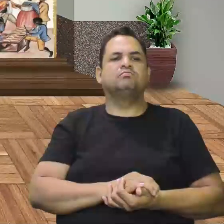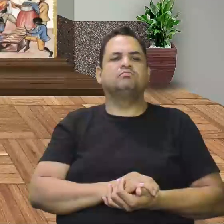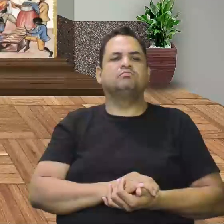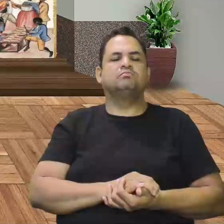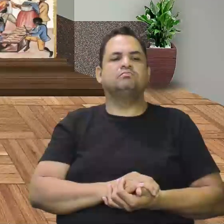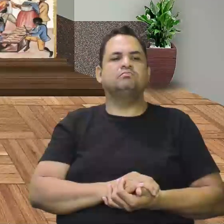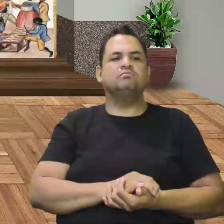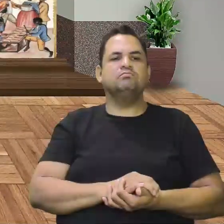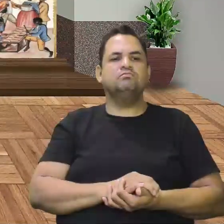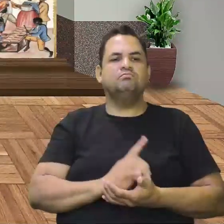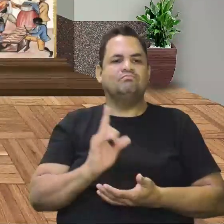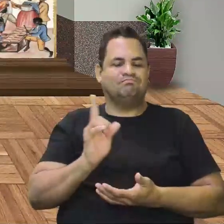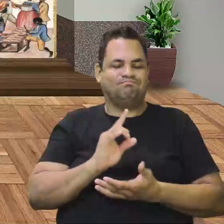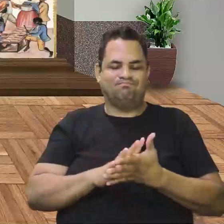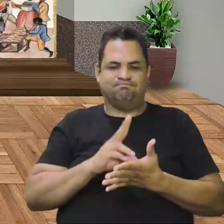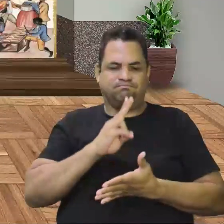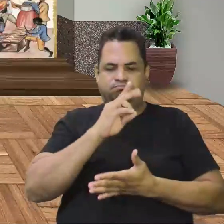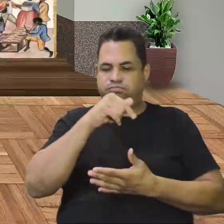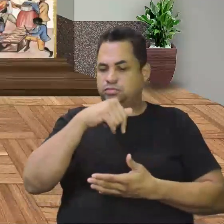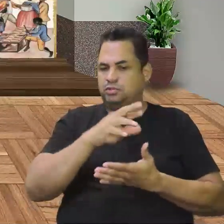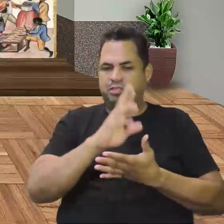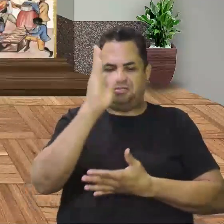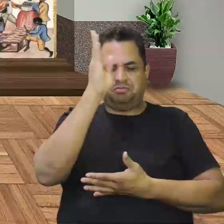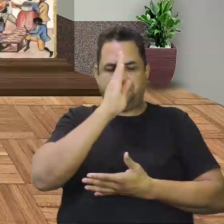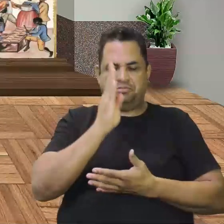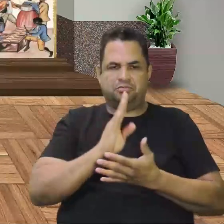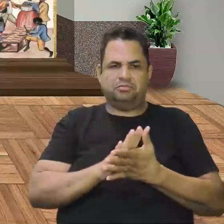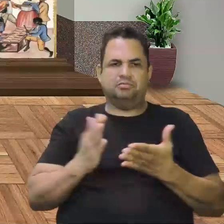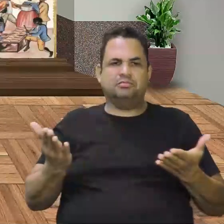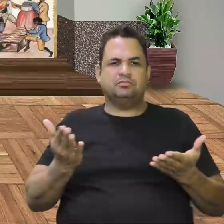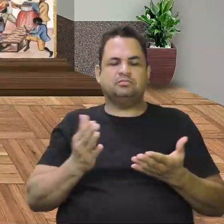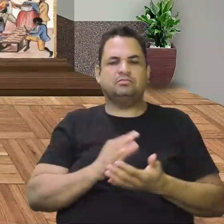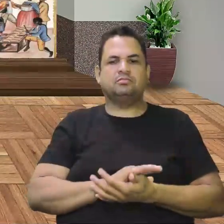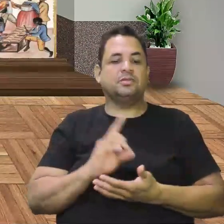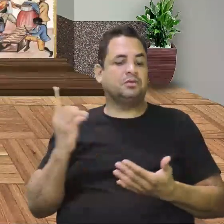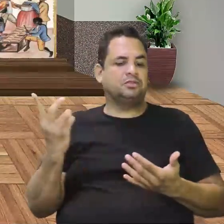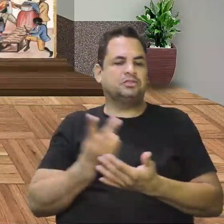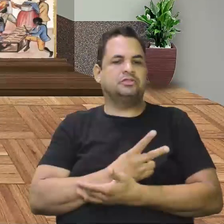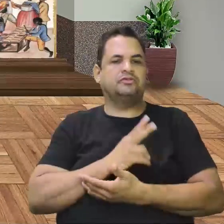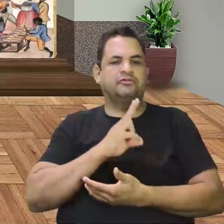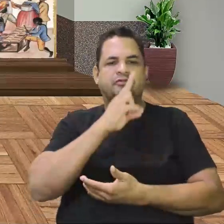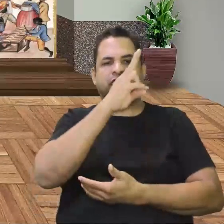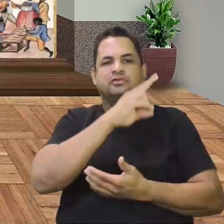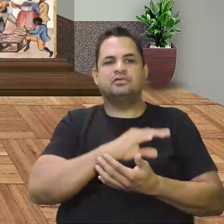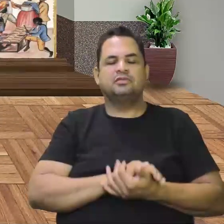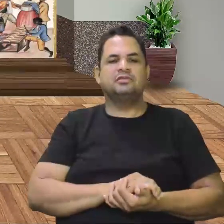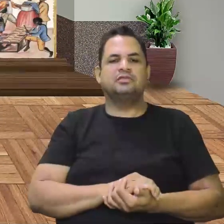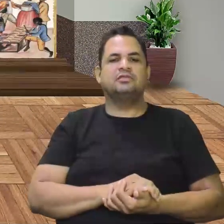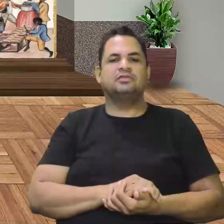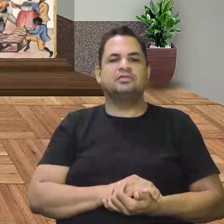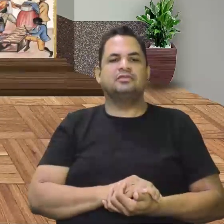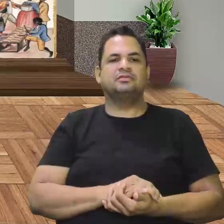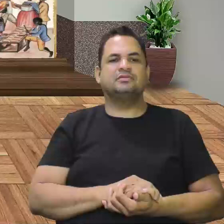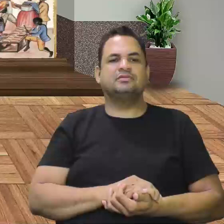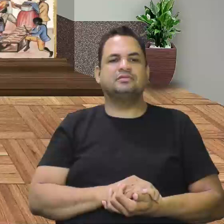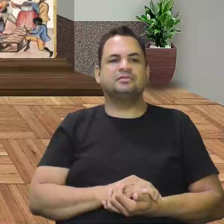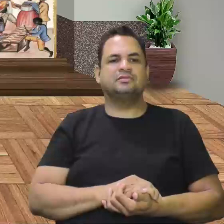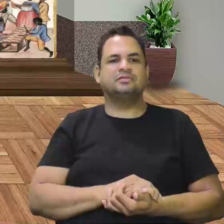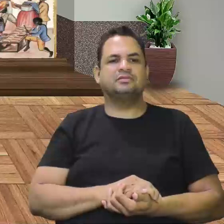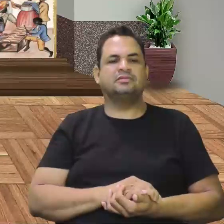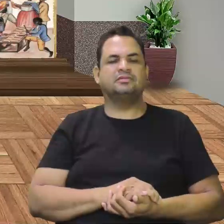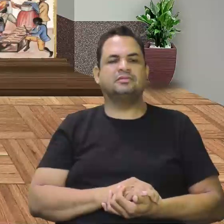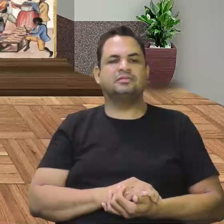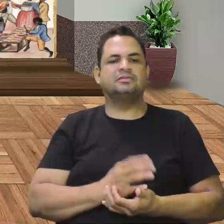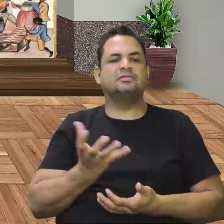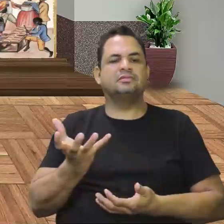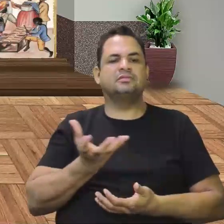Mas não foi tão forte como no Brasil. Não se deu tão forte como no Brasil. Essa miscigenação. Então, é o que